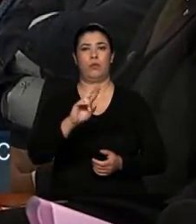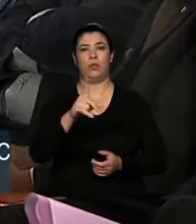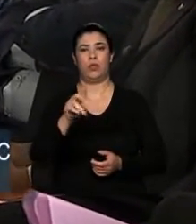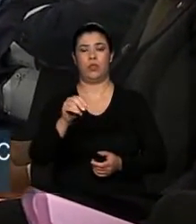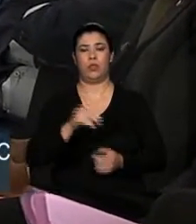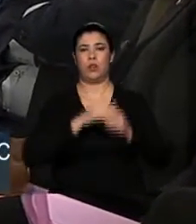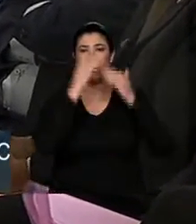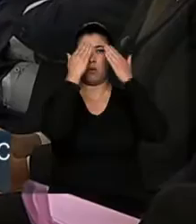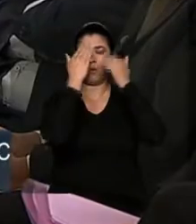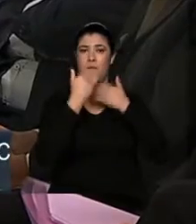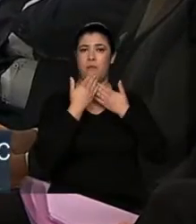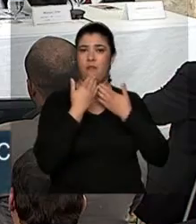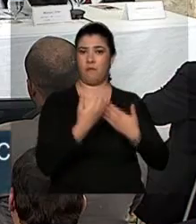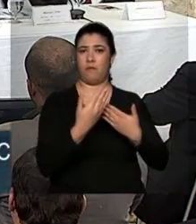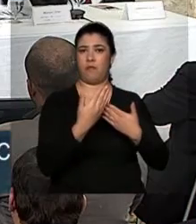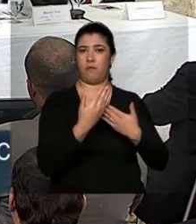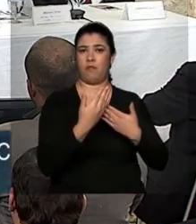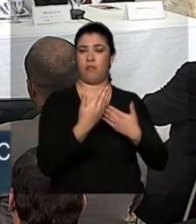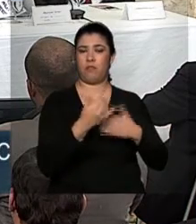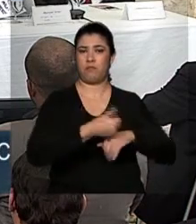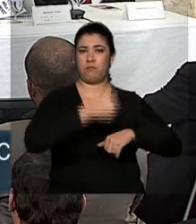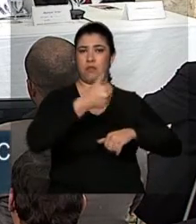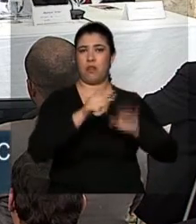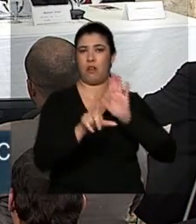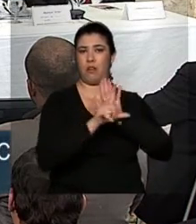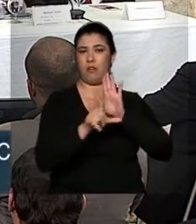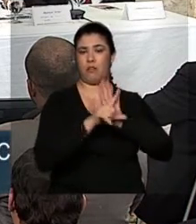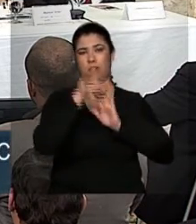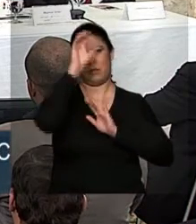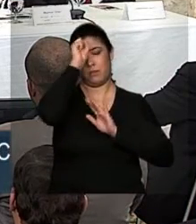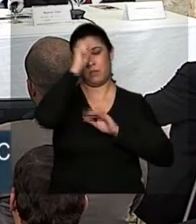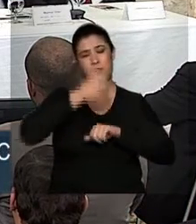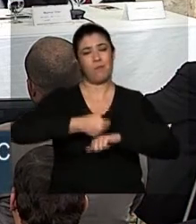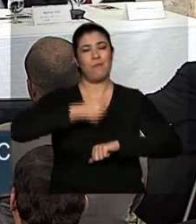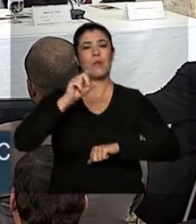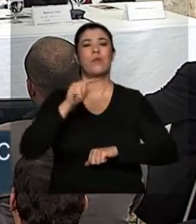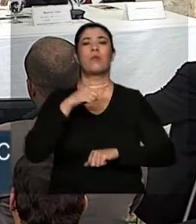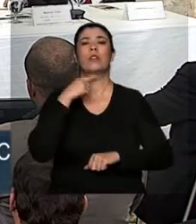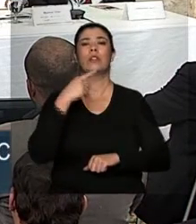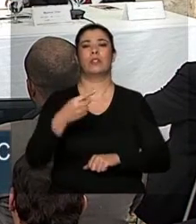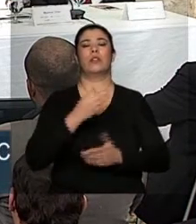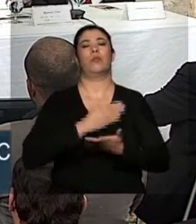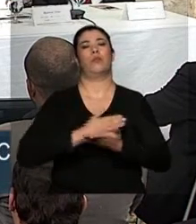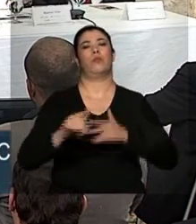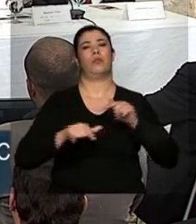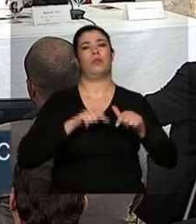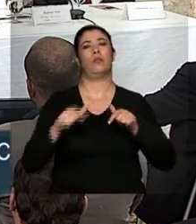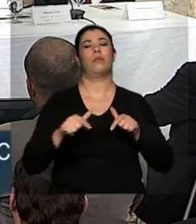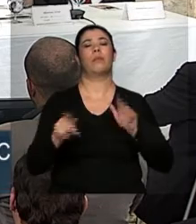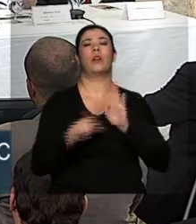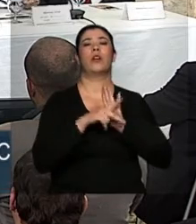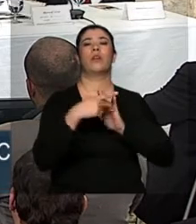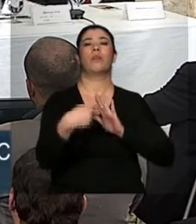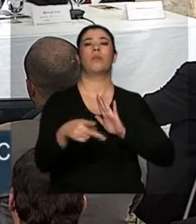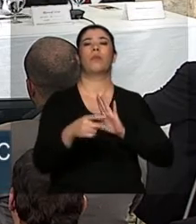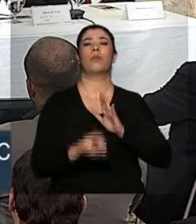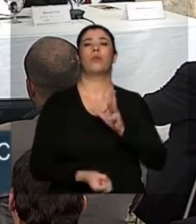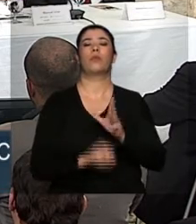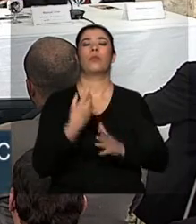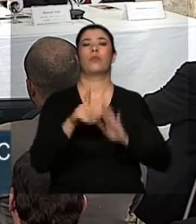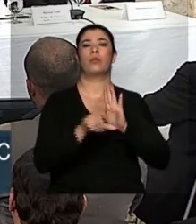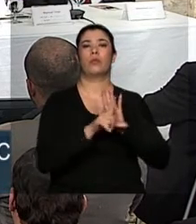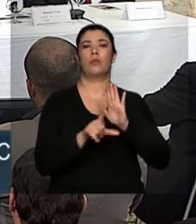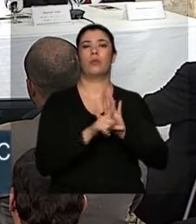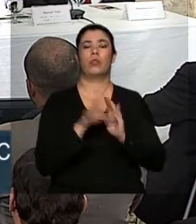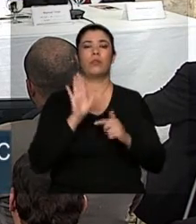aprendizagem. E melhor do que ninguém, para começar esse trabalho, do que o autor da lei, seu